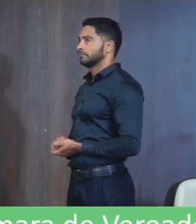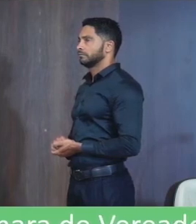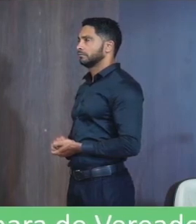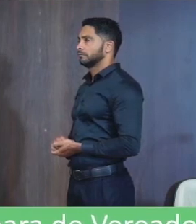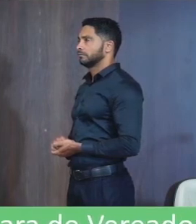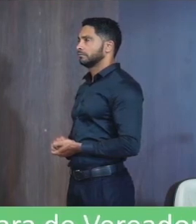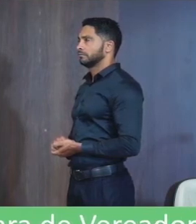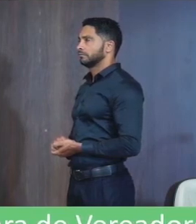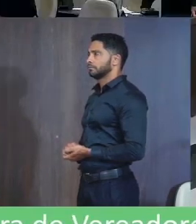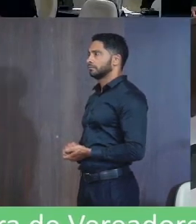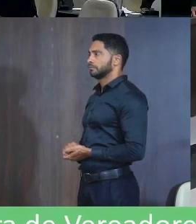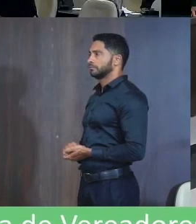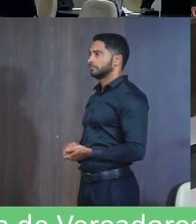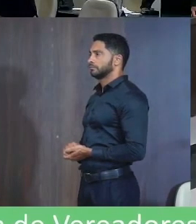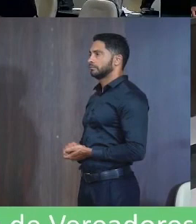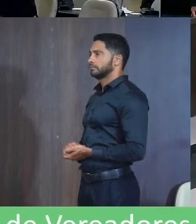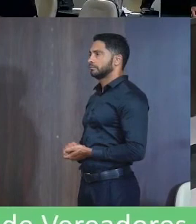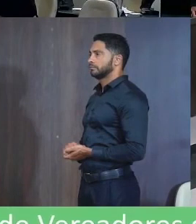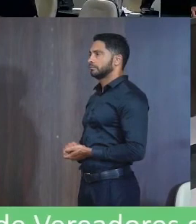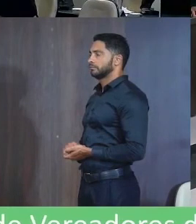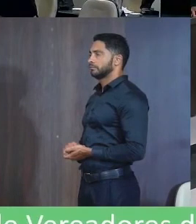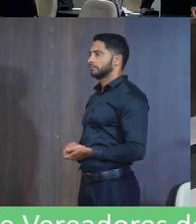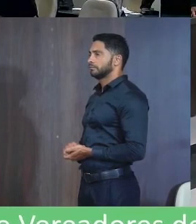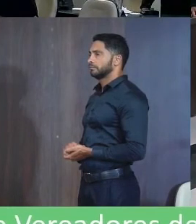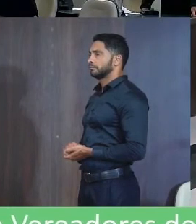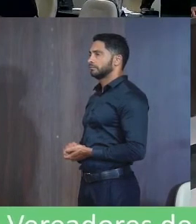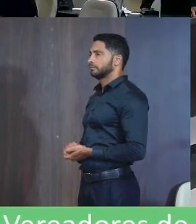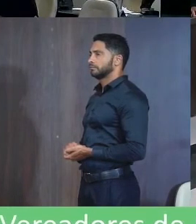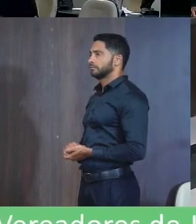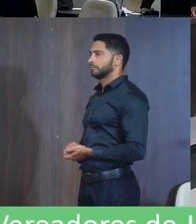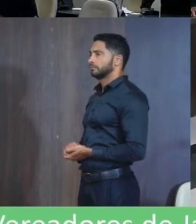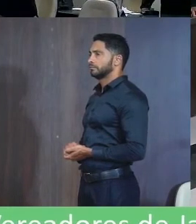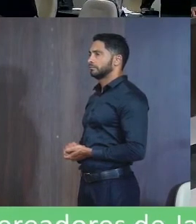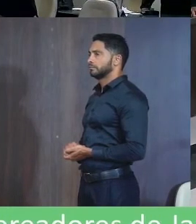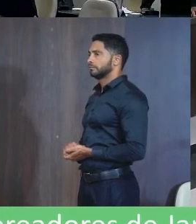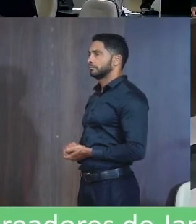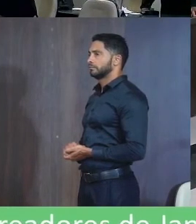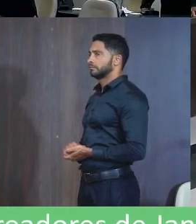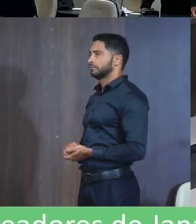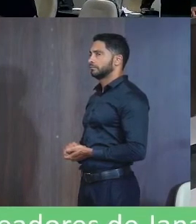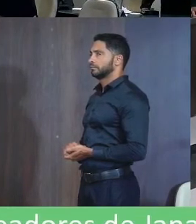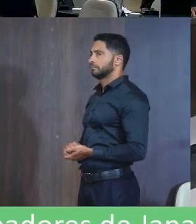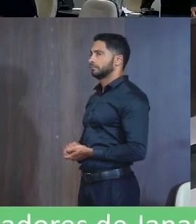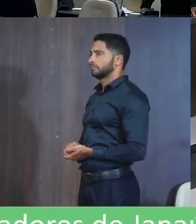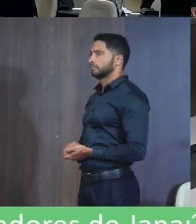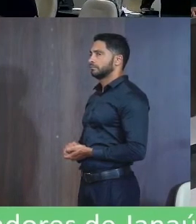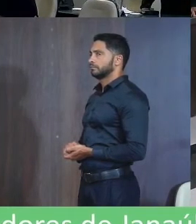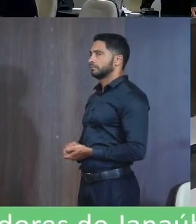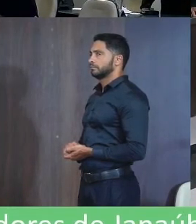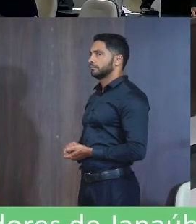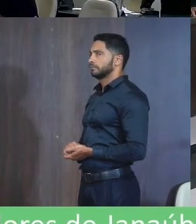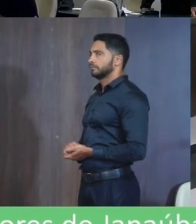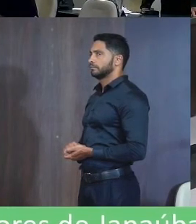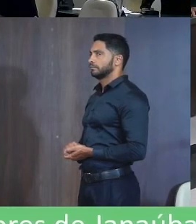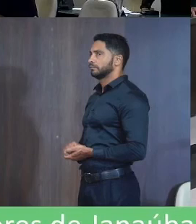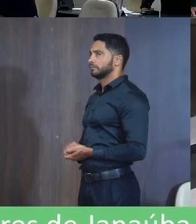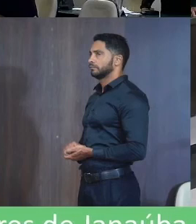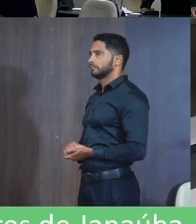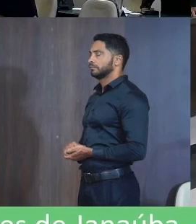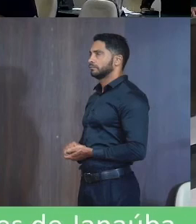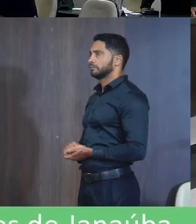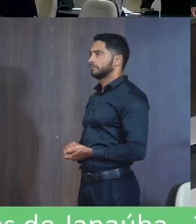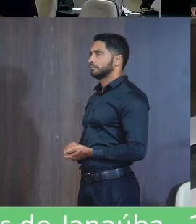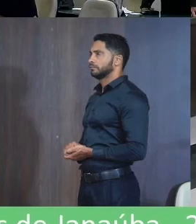tem folclore Curioso Inocente Dançada roxa Cante Lenas E